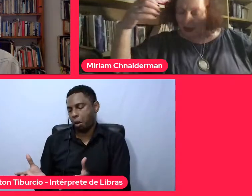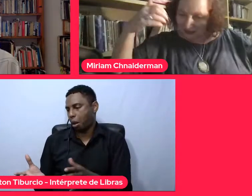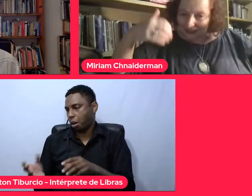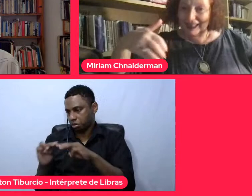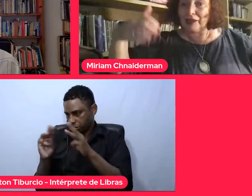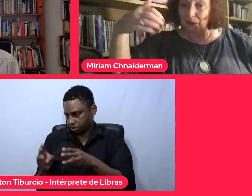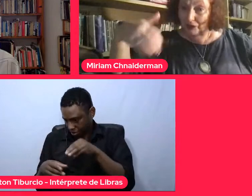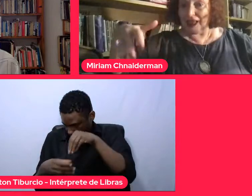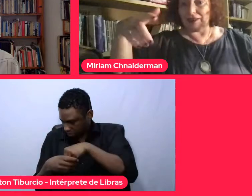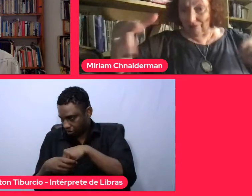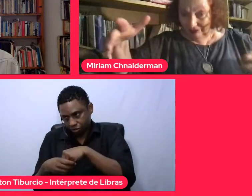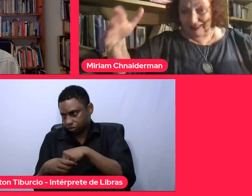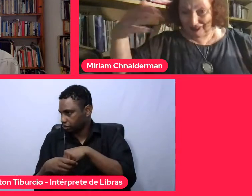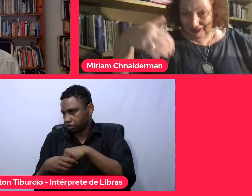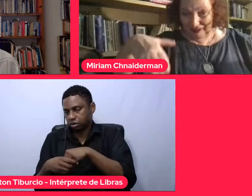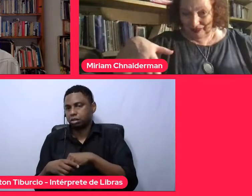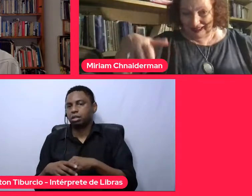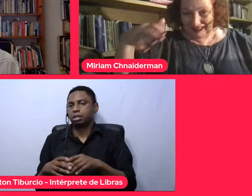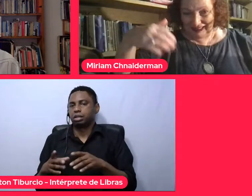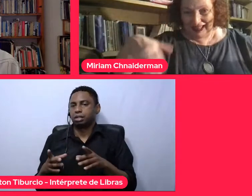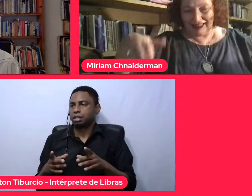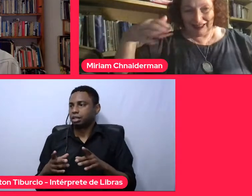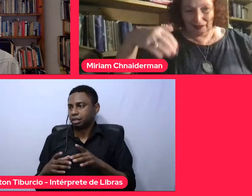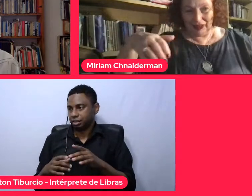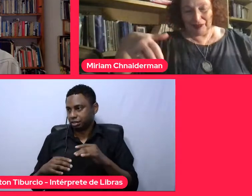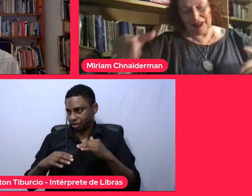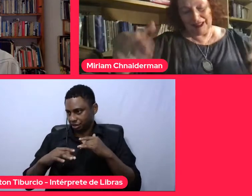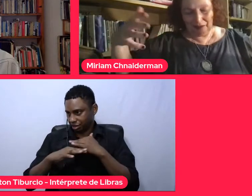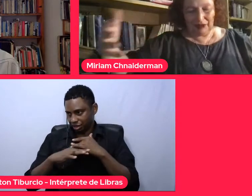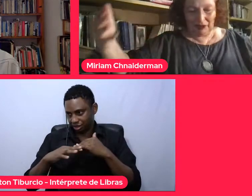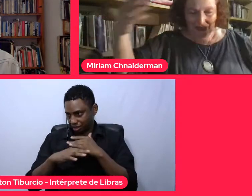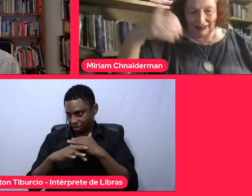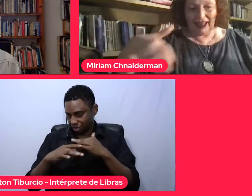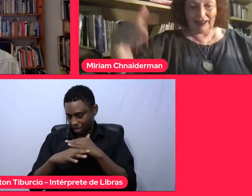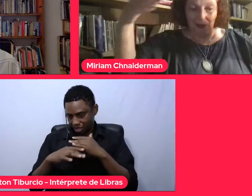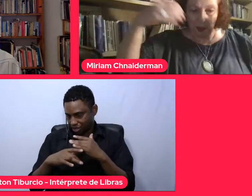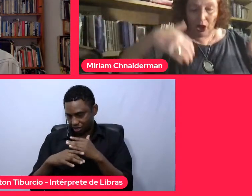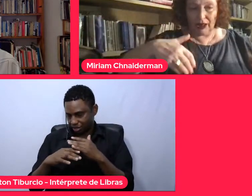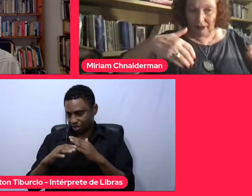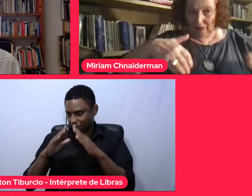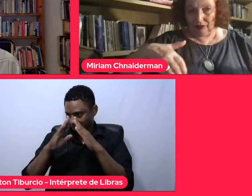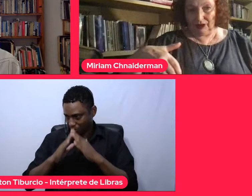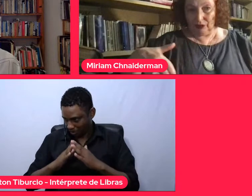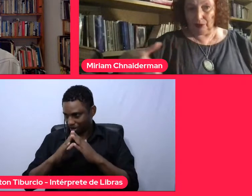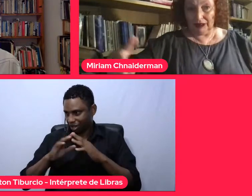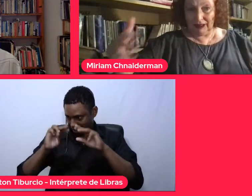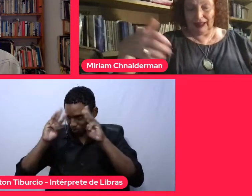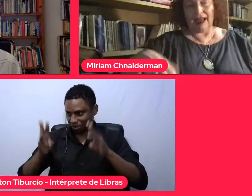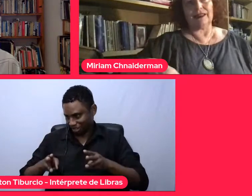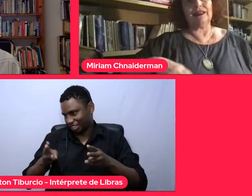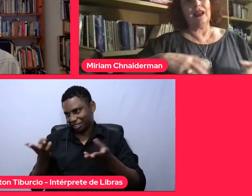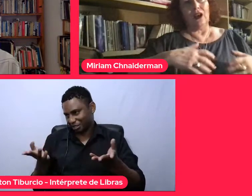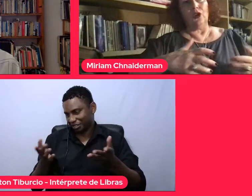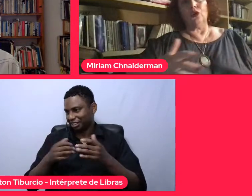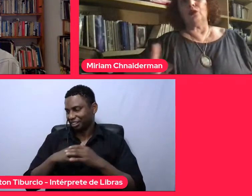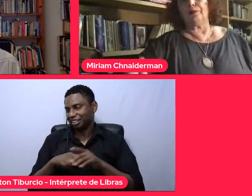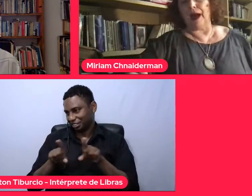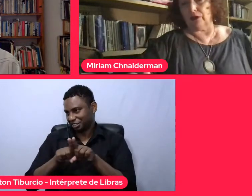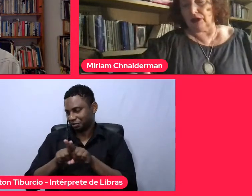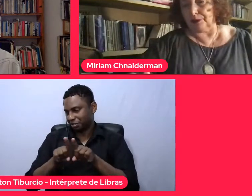a cidade morar no museu também, a cidade não mora mais em mim, a cidade mora no museu, como a cidade